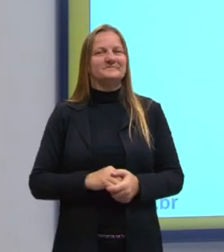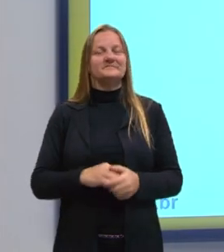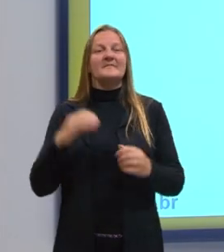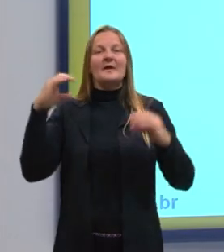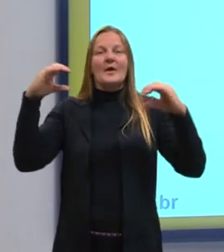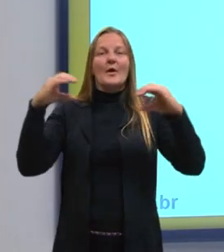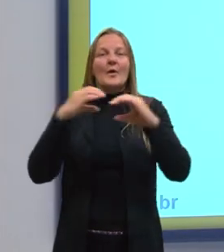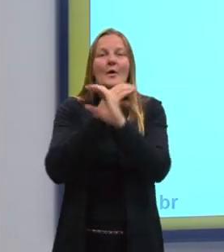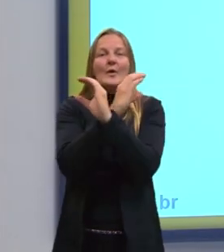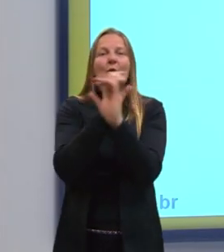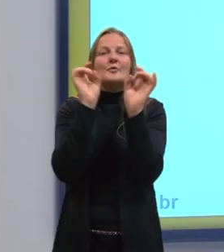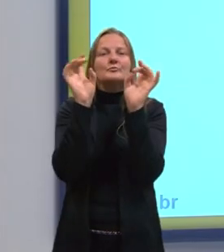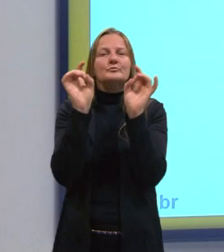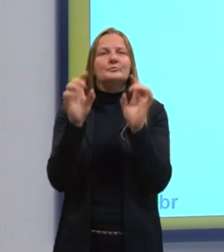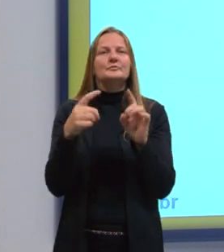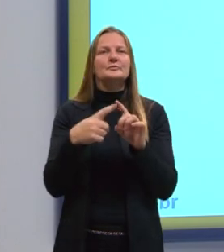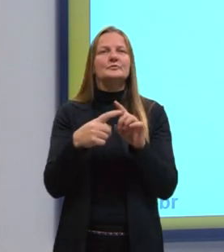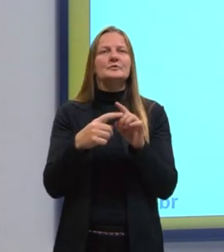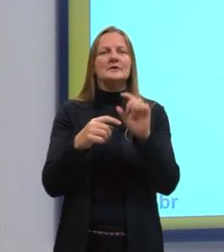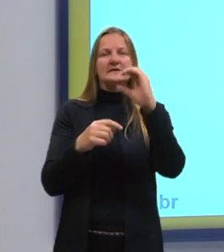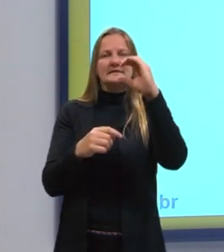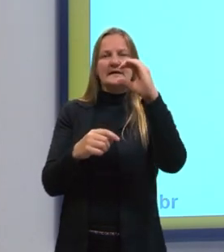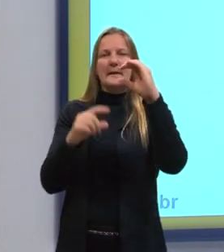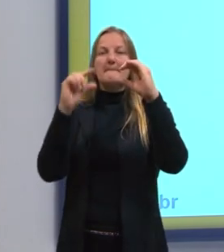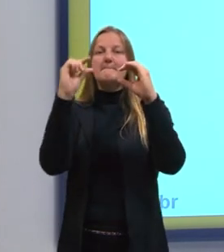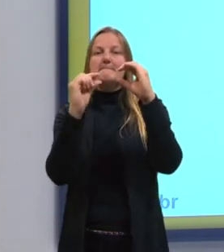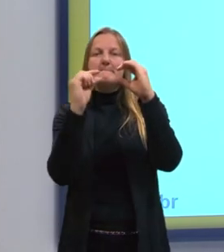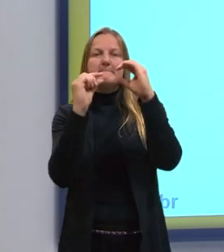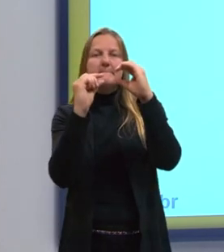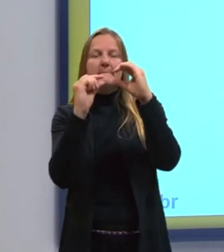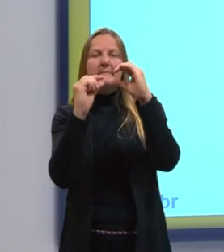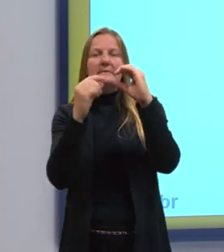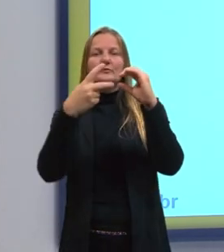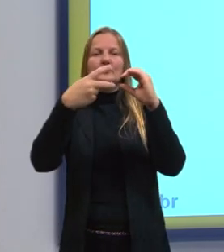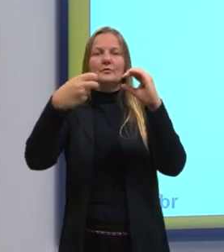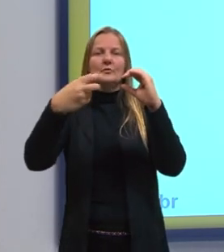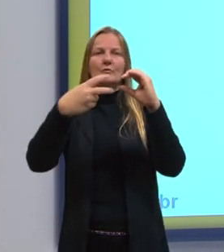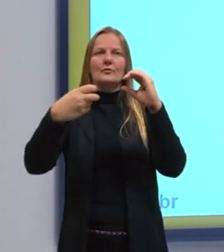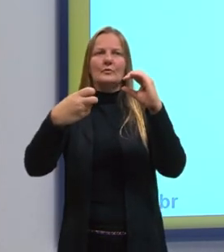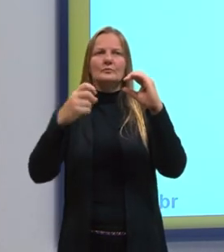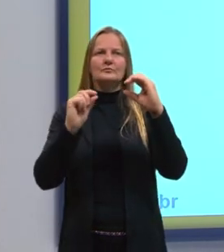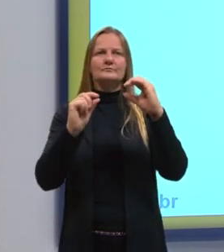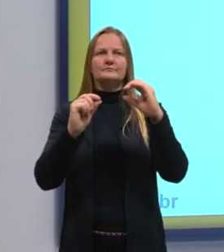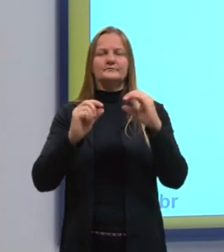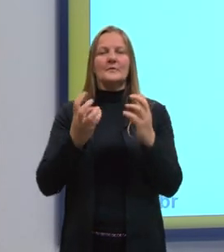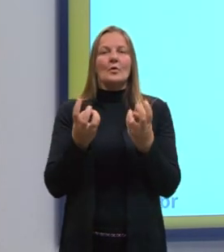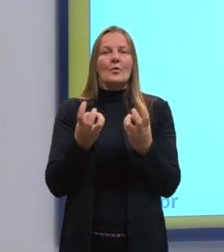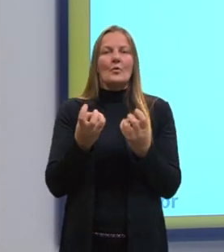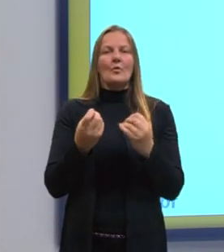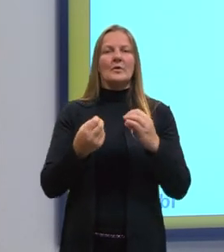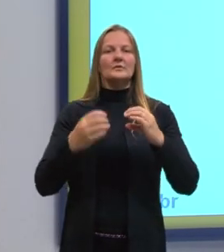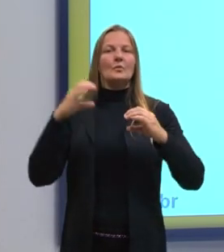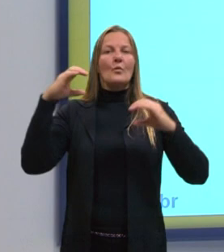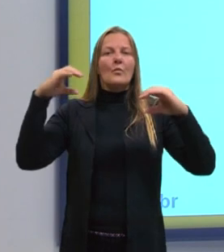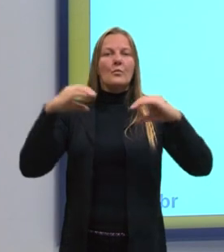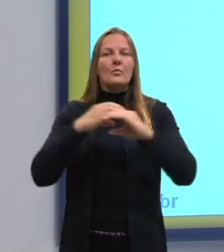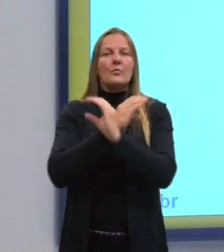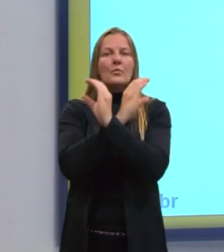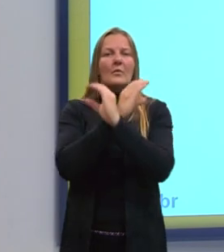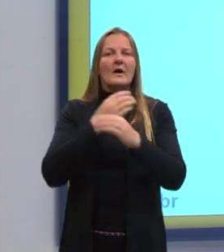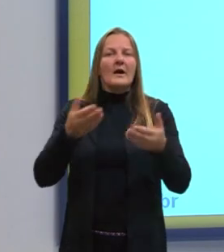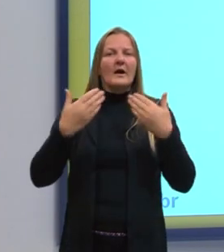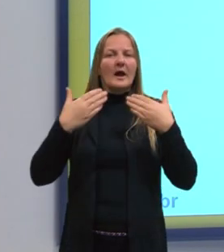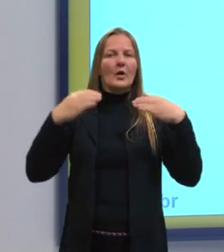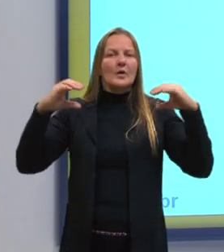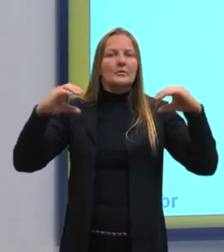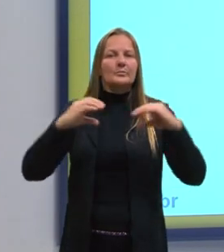Calor específico é esse C minúsculo aqui, tá? Igual, né? Ele vai ser igual à quantidade de calor necessária,